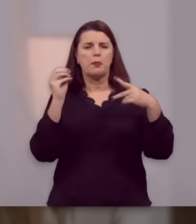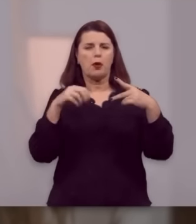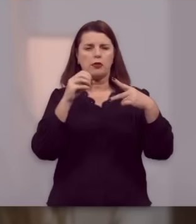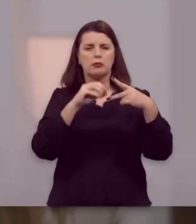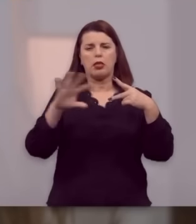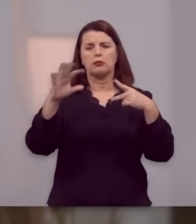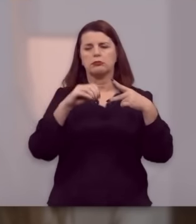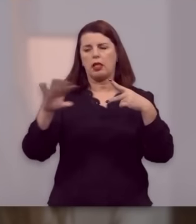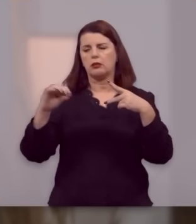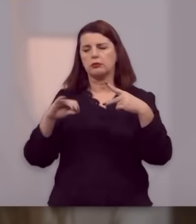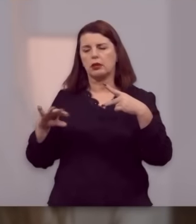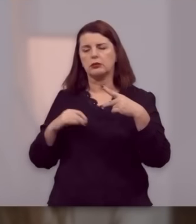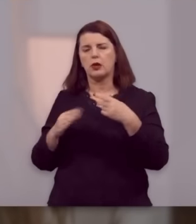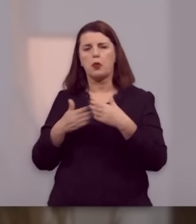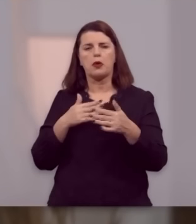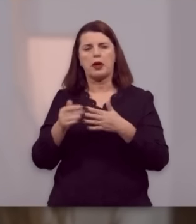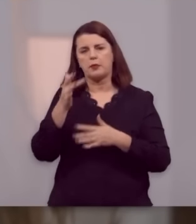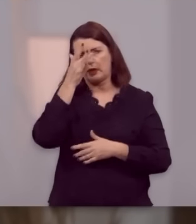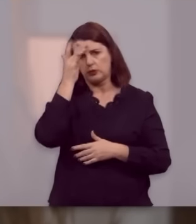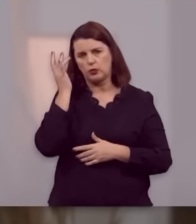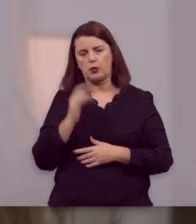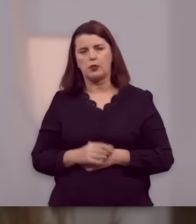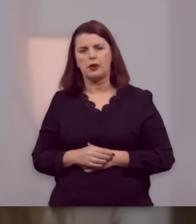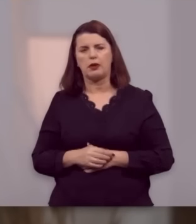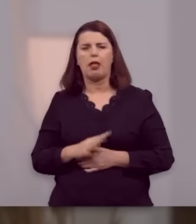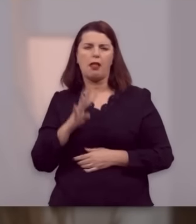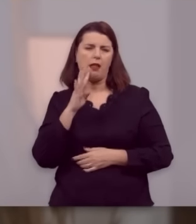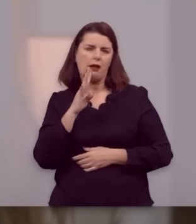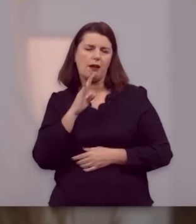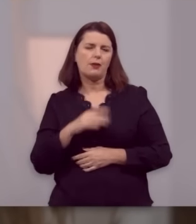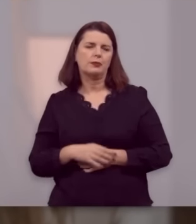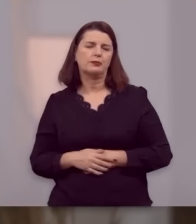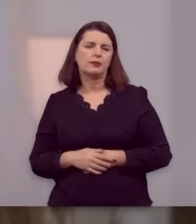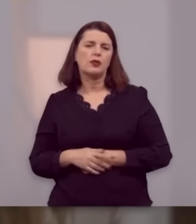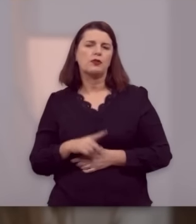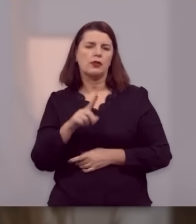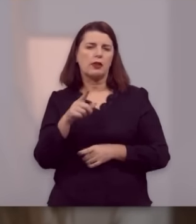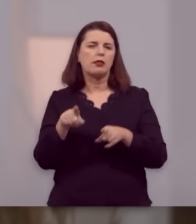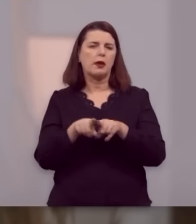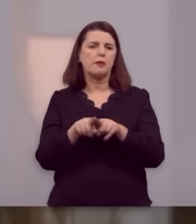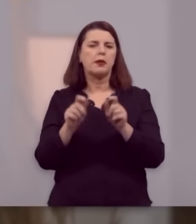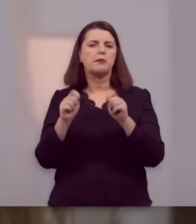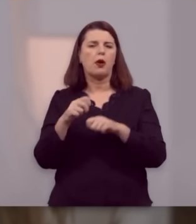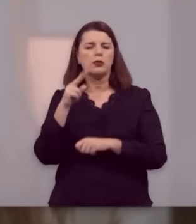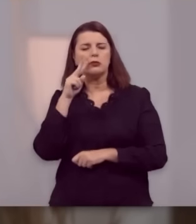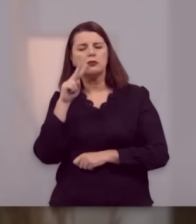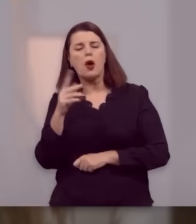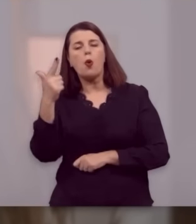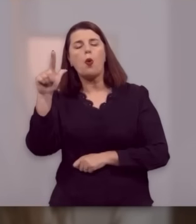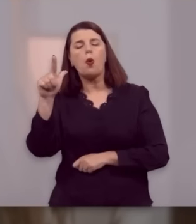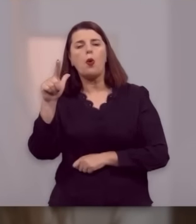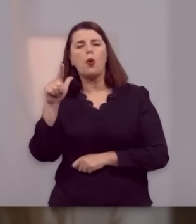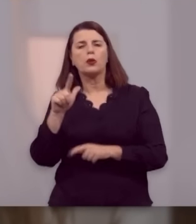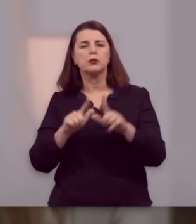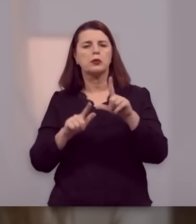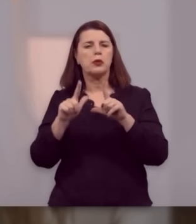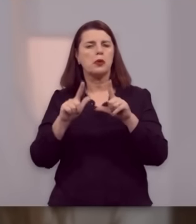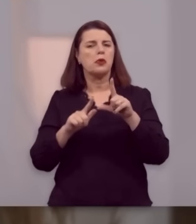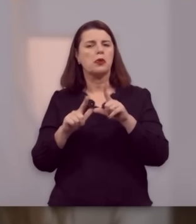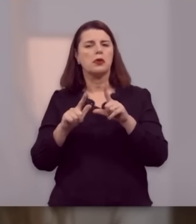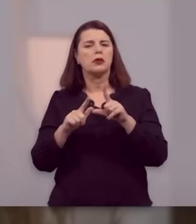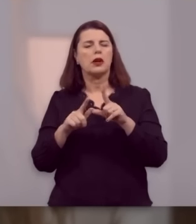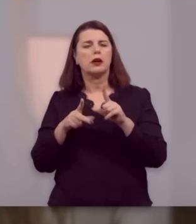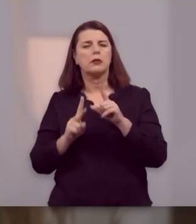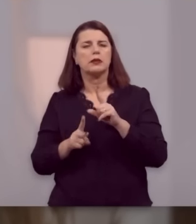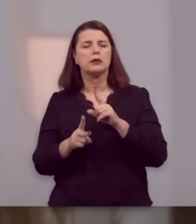você poder compartilhar com quem você quiser. Muito legal isso, né? E você também pode assistir a outros programas que já